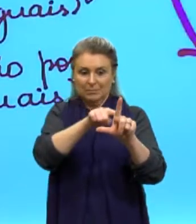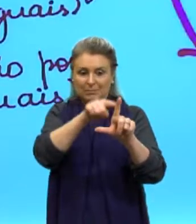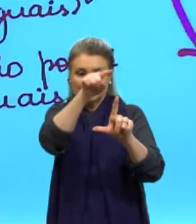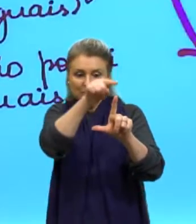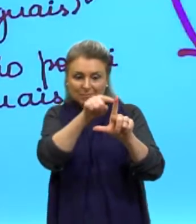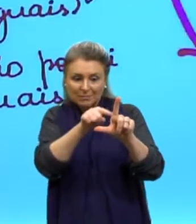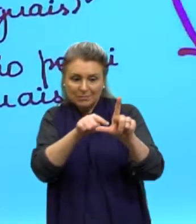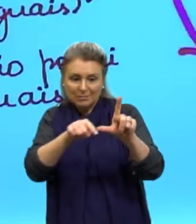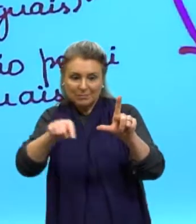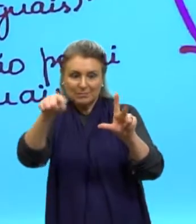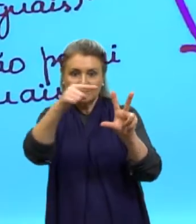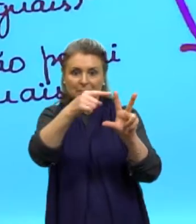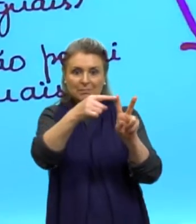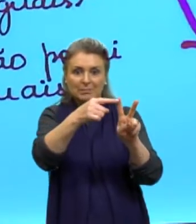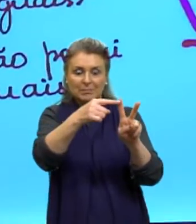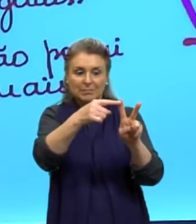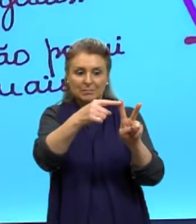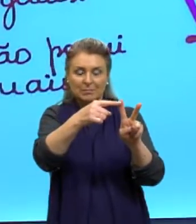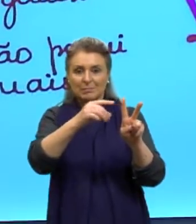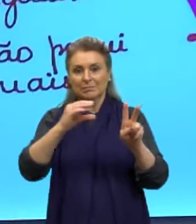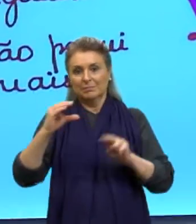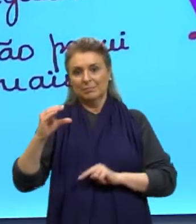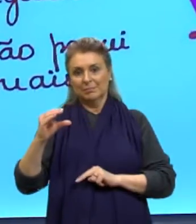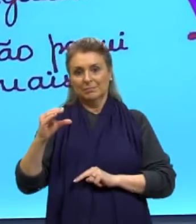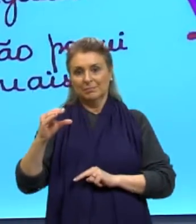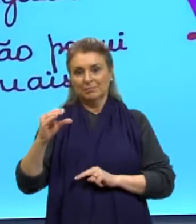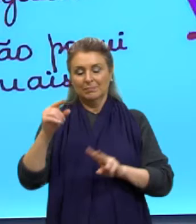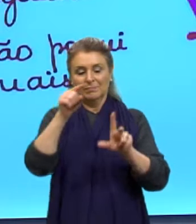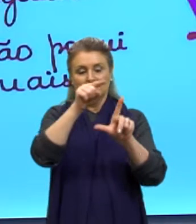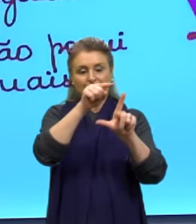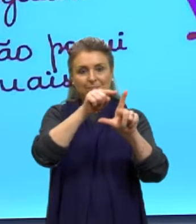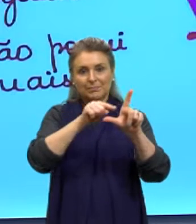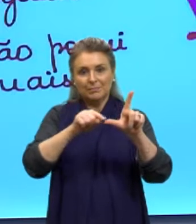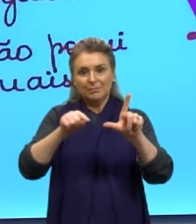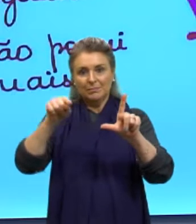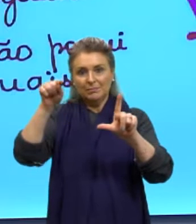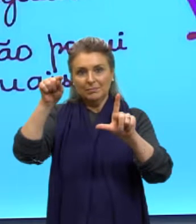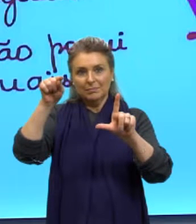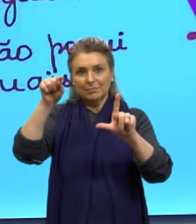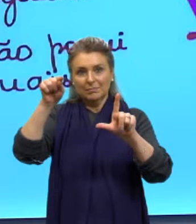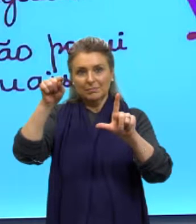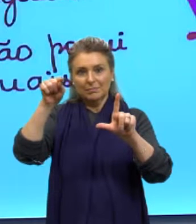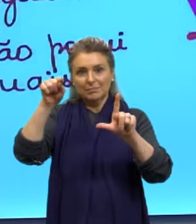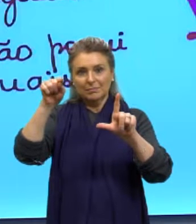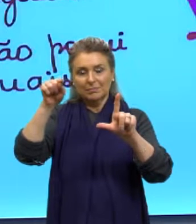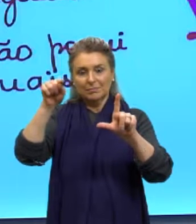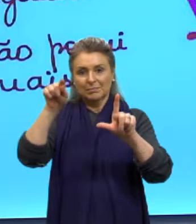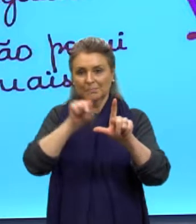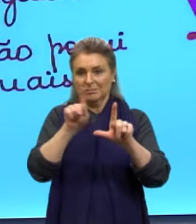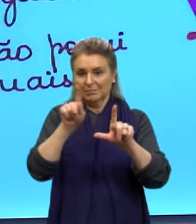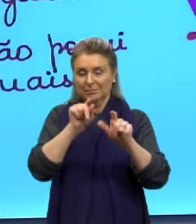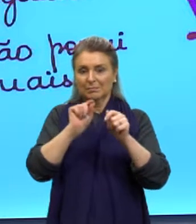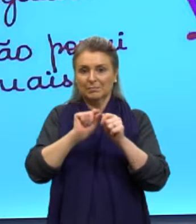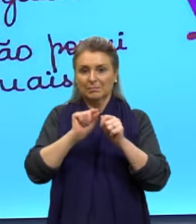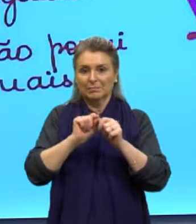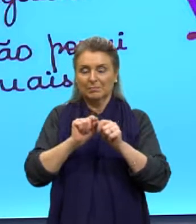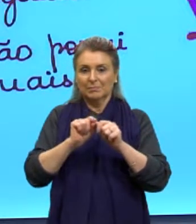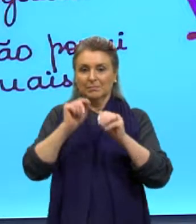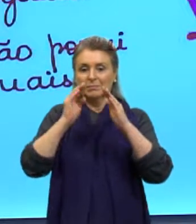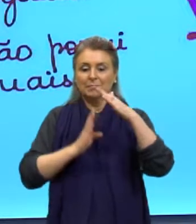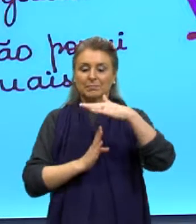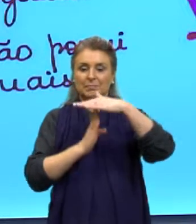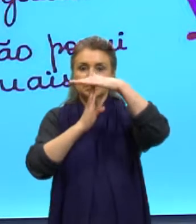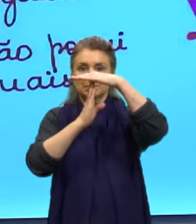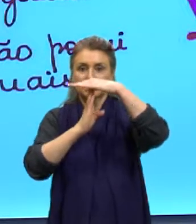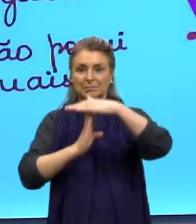as raízes, o ponto C. Então, o meu gráfico se apresenta nesse formato. Ponto de máximo e ponto